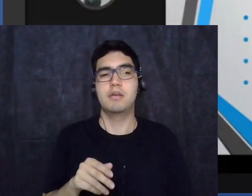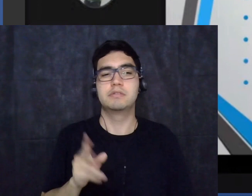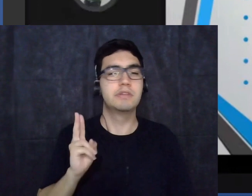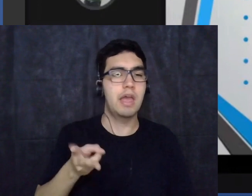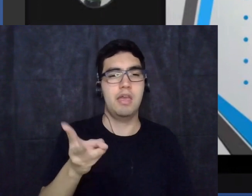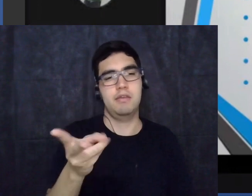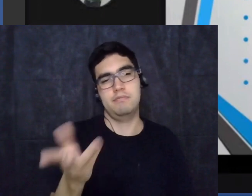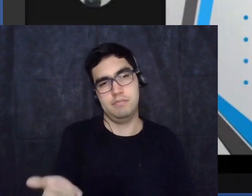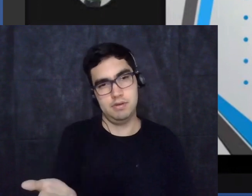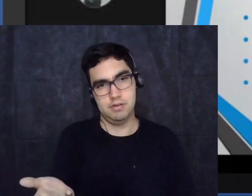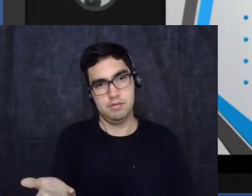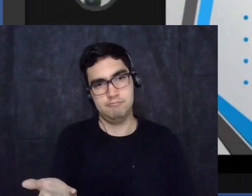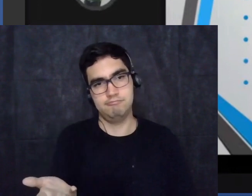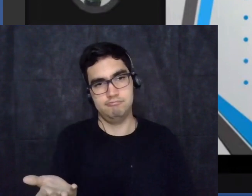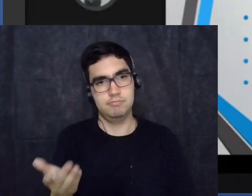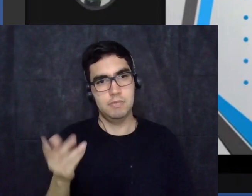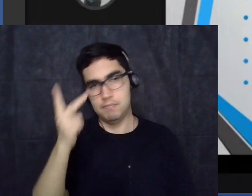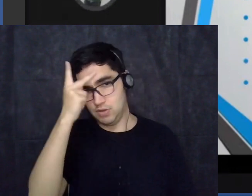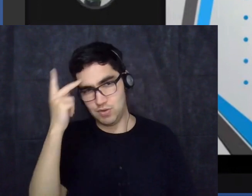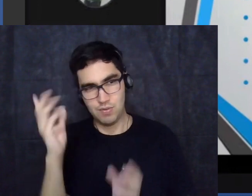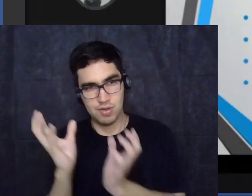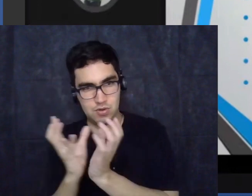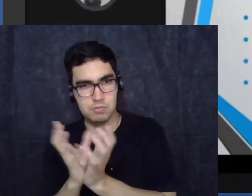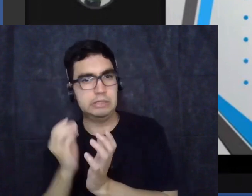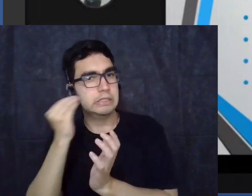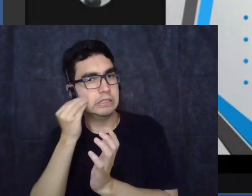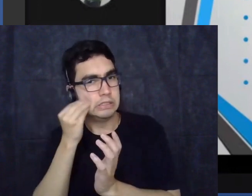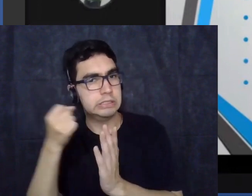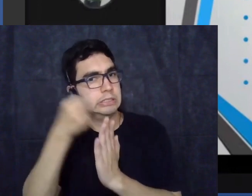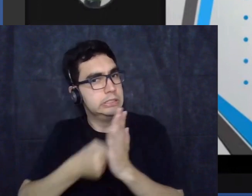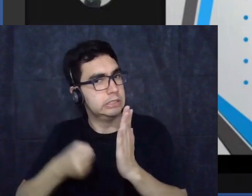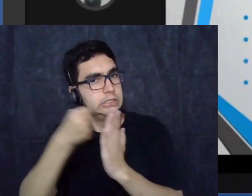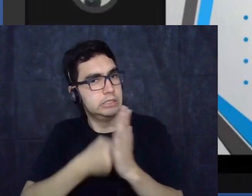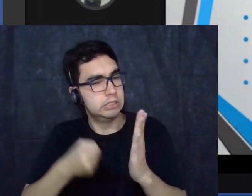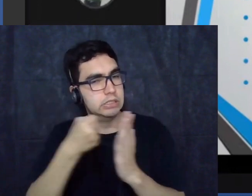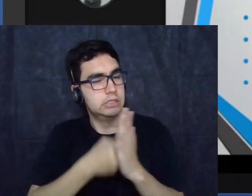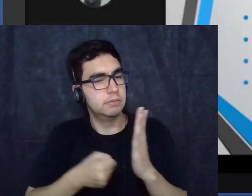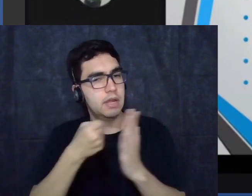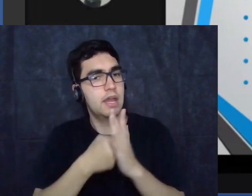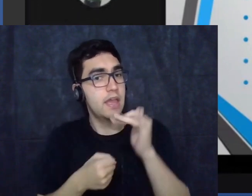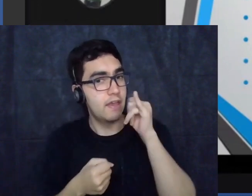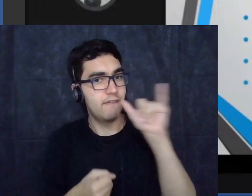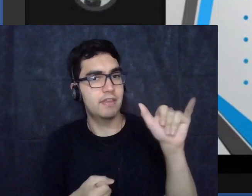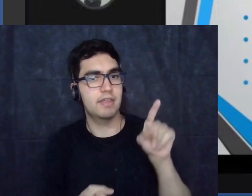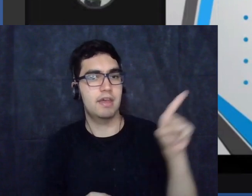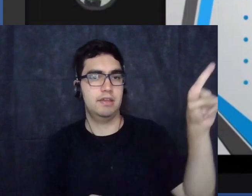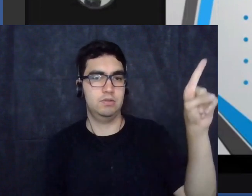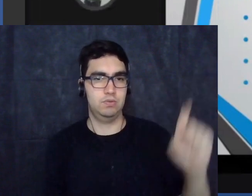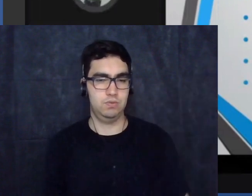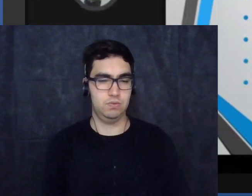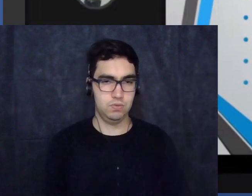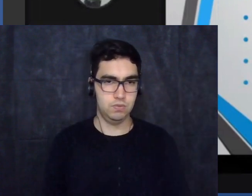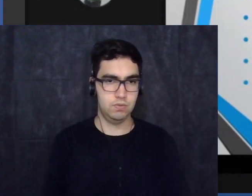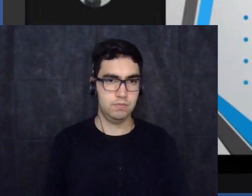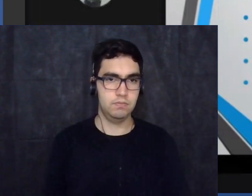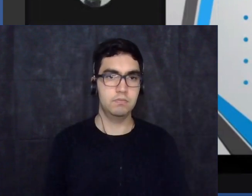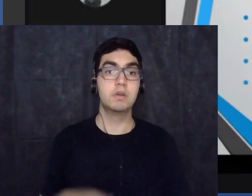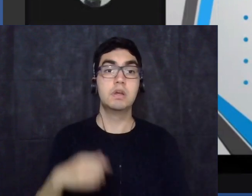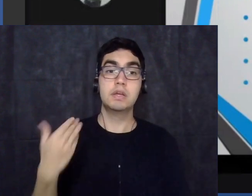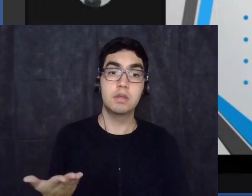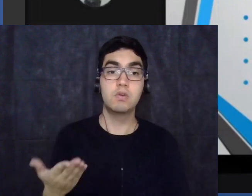vezes a atenção de pessoas que consideram o discurso da escravidão